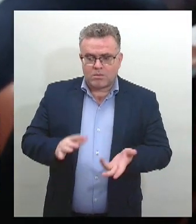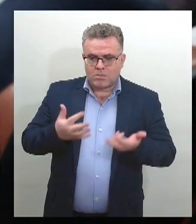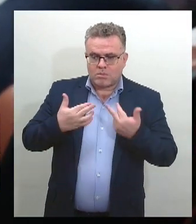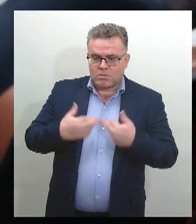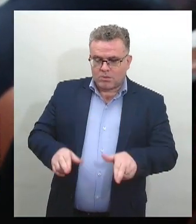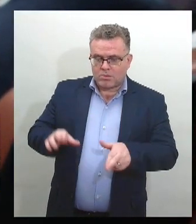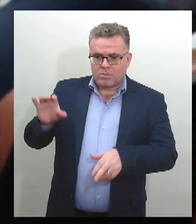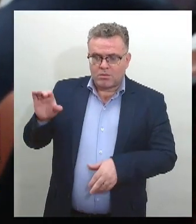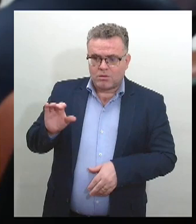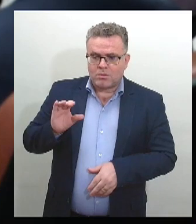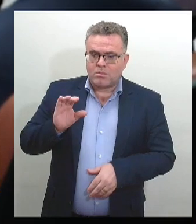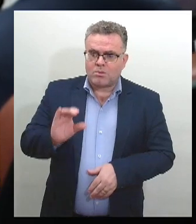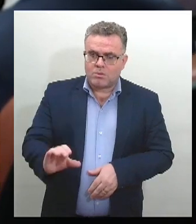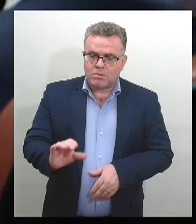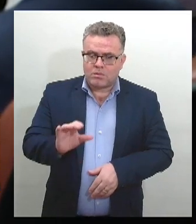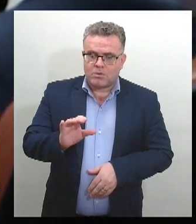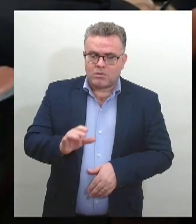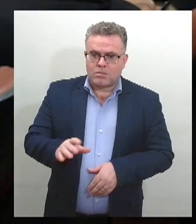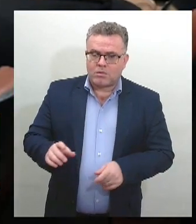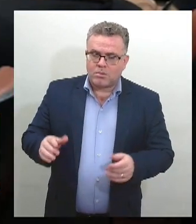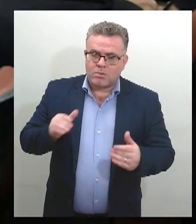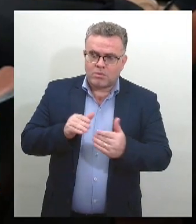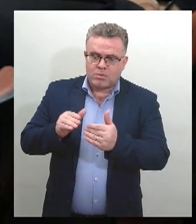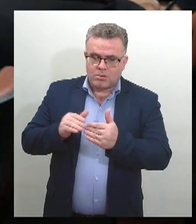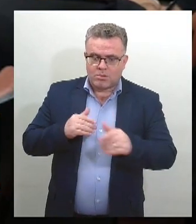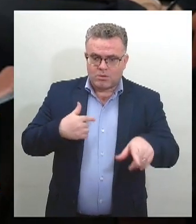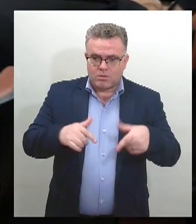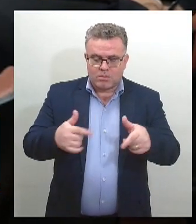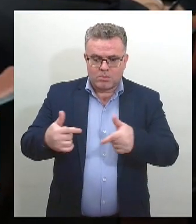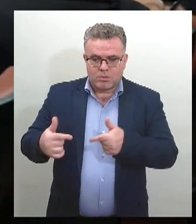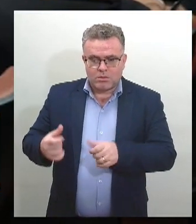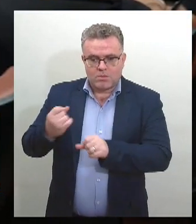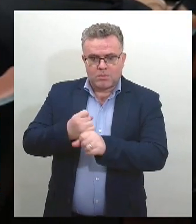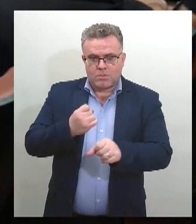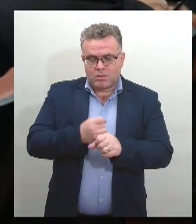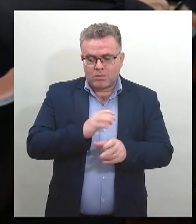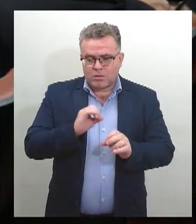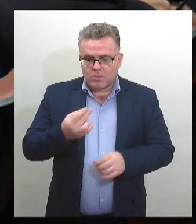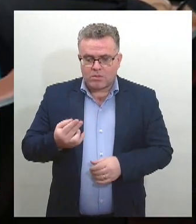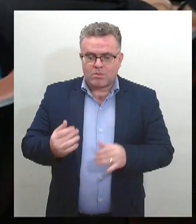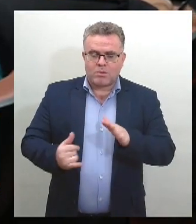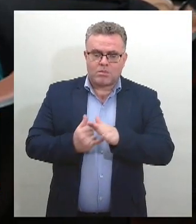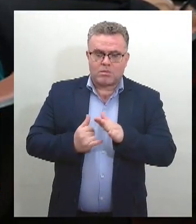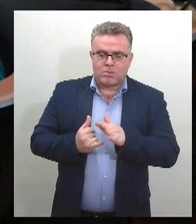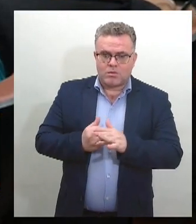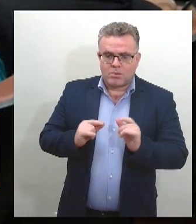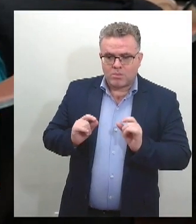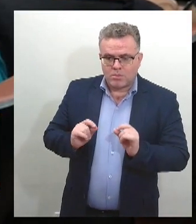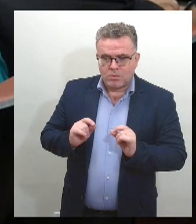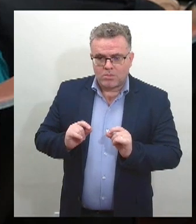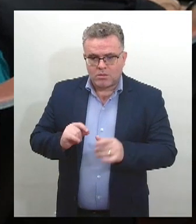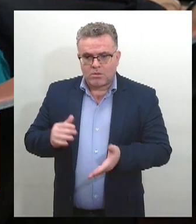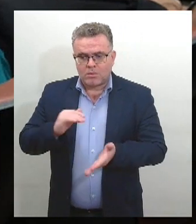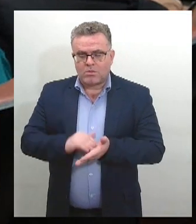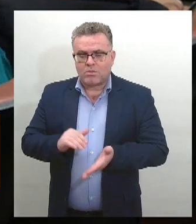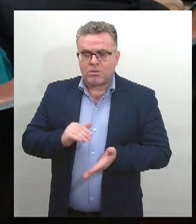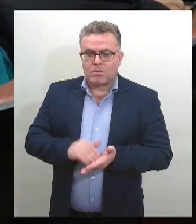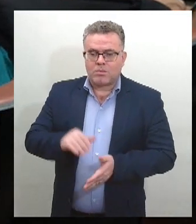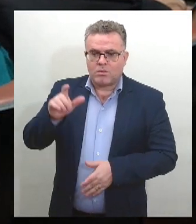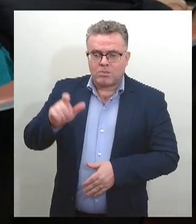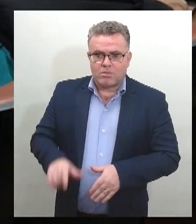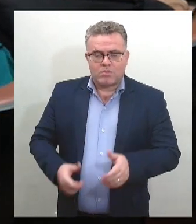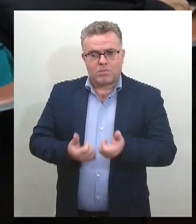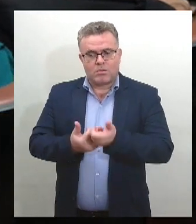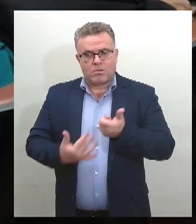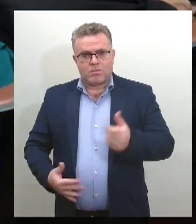para determinadas obras, projetos ou instituições. De acordo com o secretário-geral da Mesa-Diretora da LESI, Igor Albuquerque,